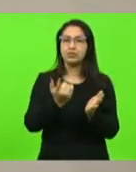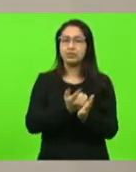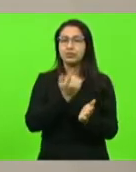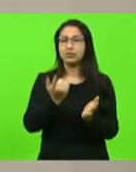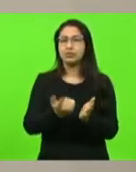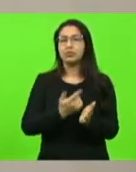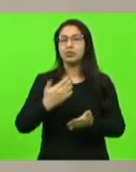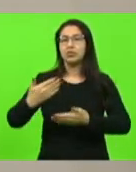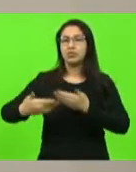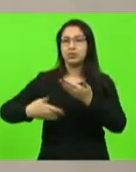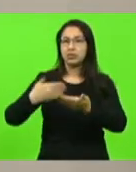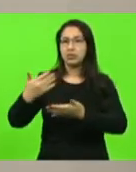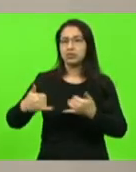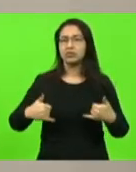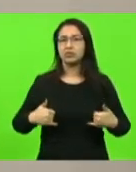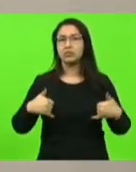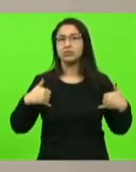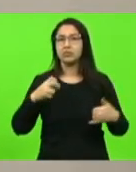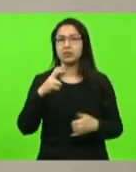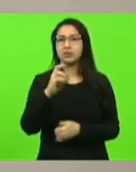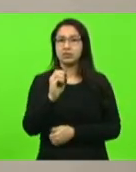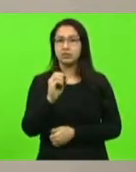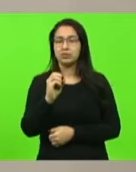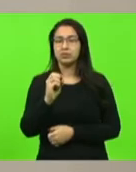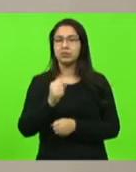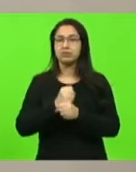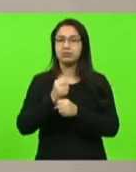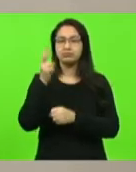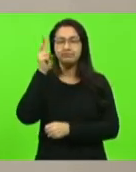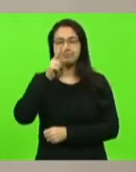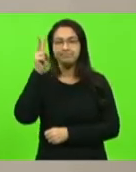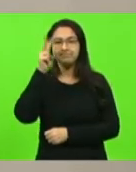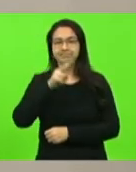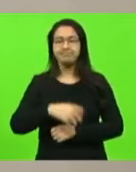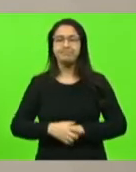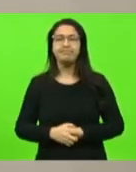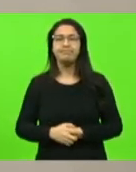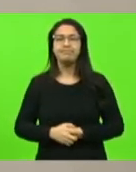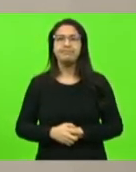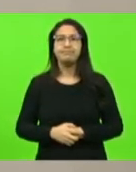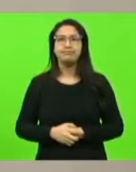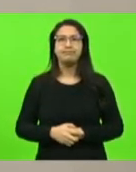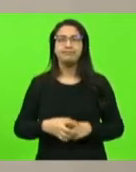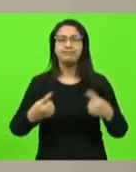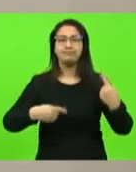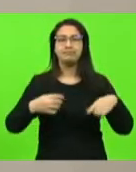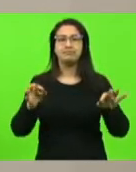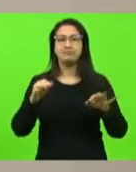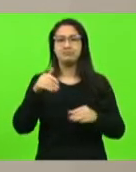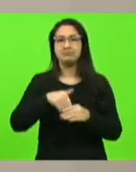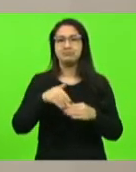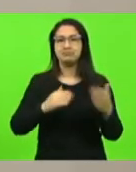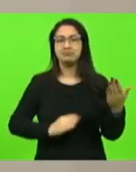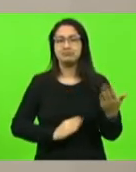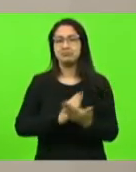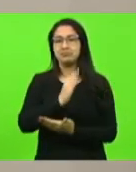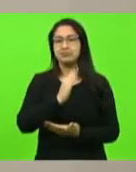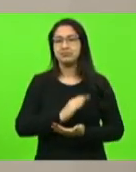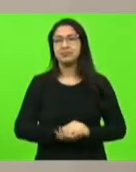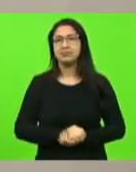dos seus 50 anos de história. Em discussão. Não havendo quem queira discutir, em votação. Aprovado.